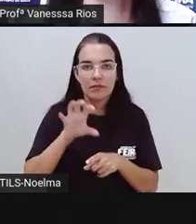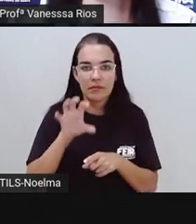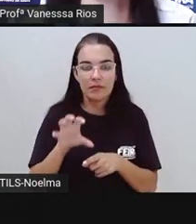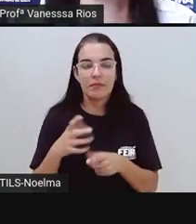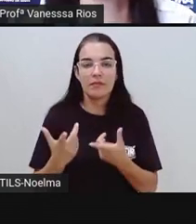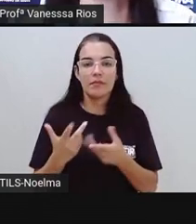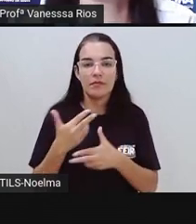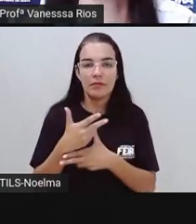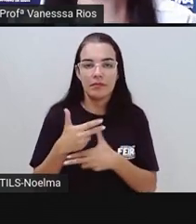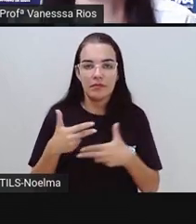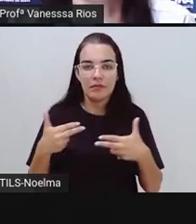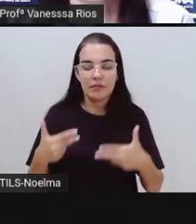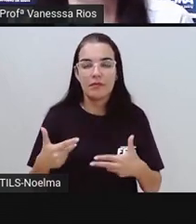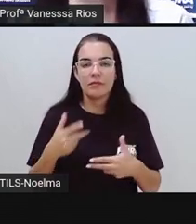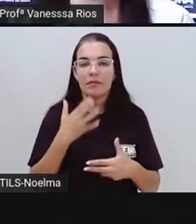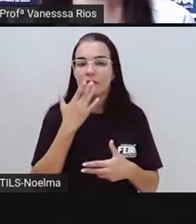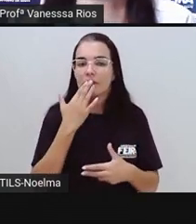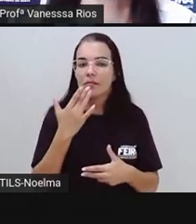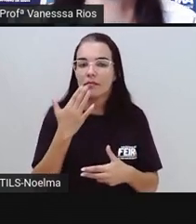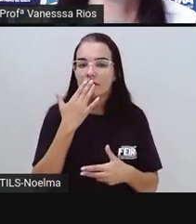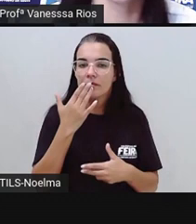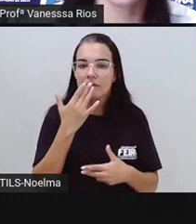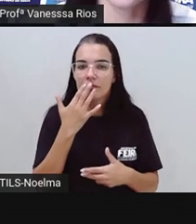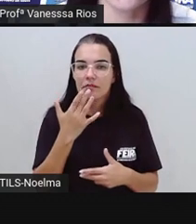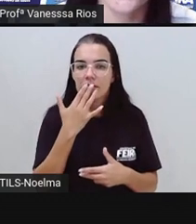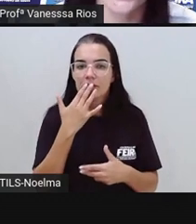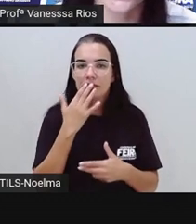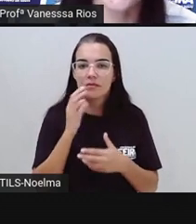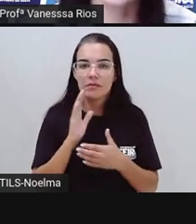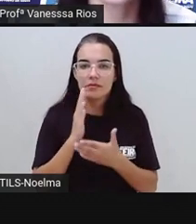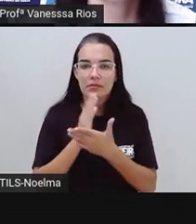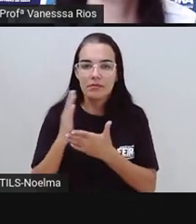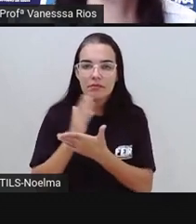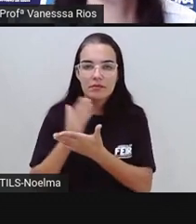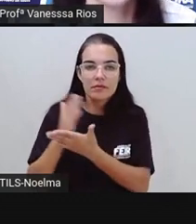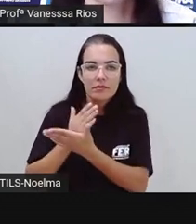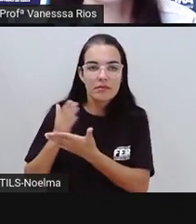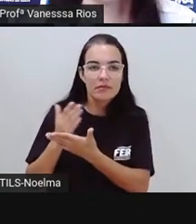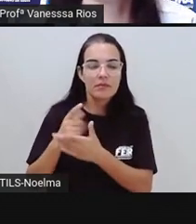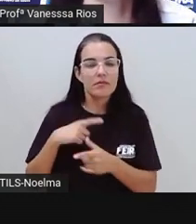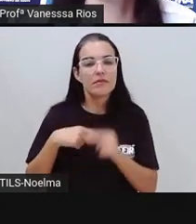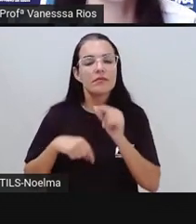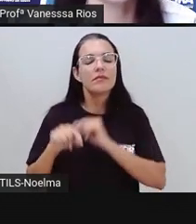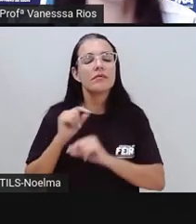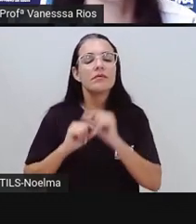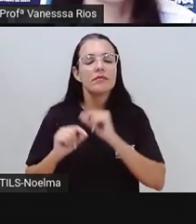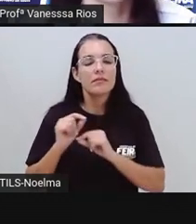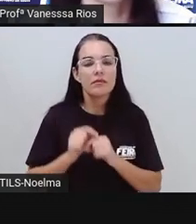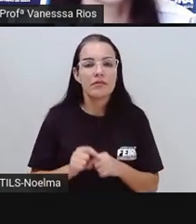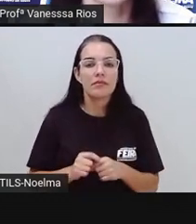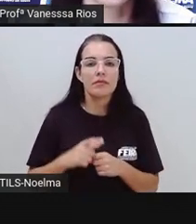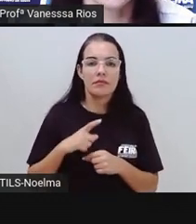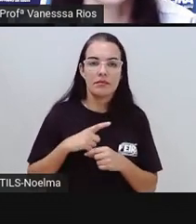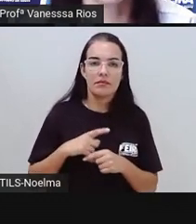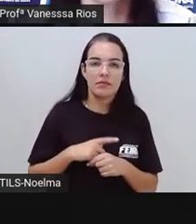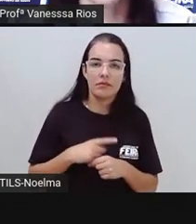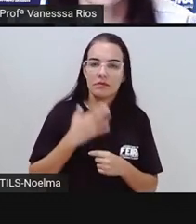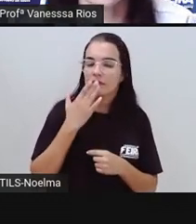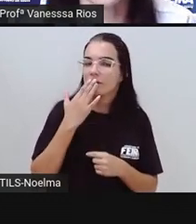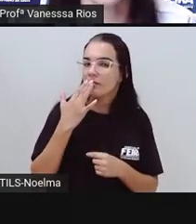a gente percebe entre as cores, entre as subdivisões, justamente onde estão as divisões aí